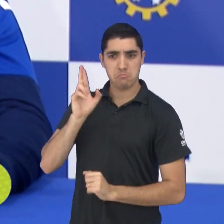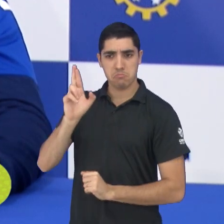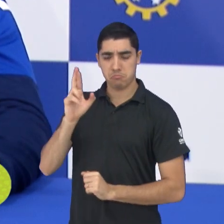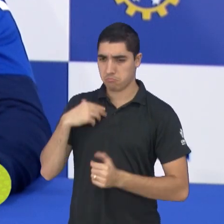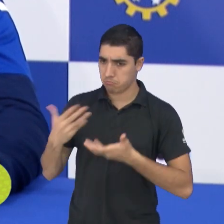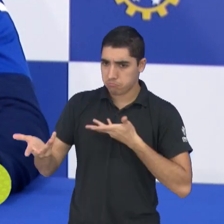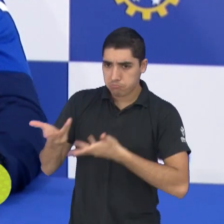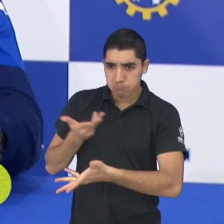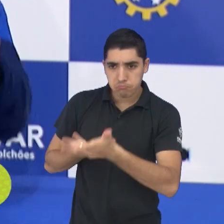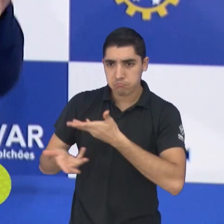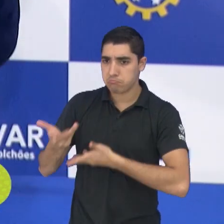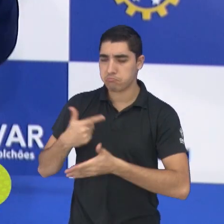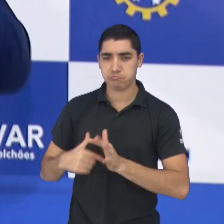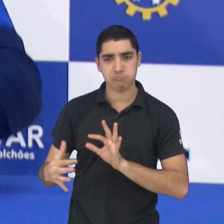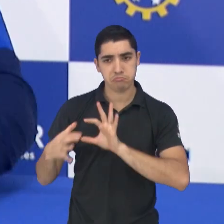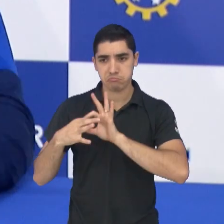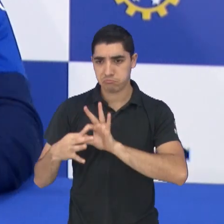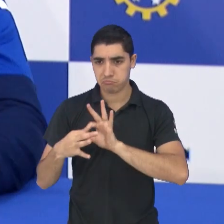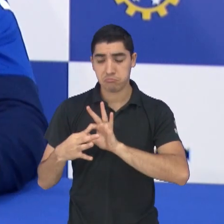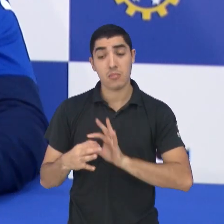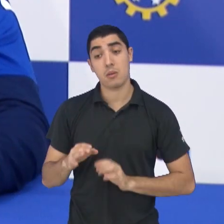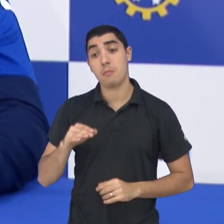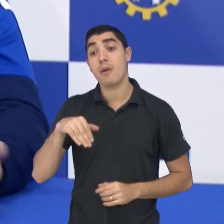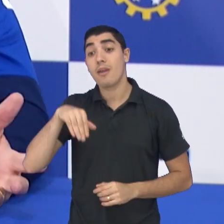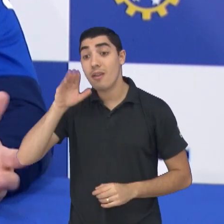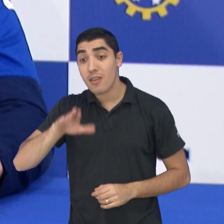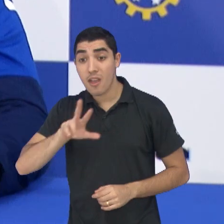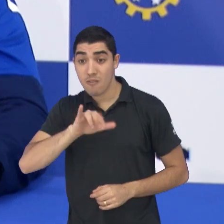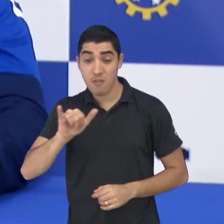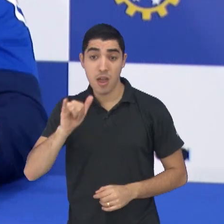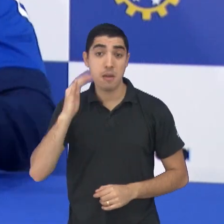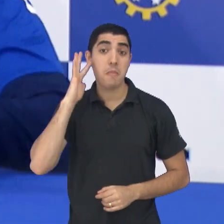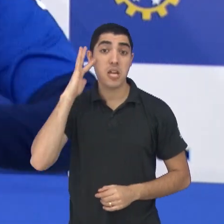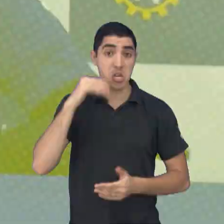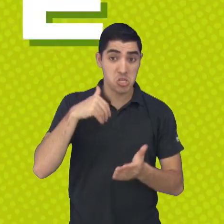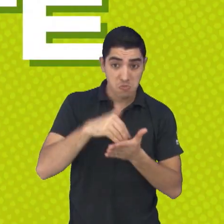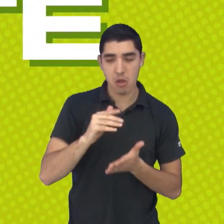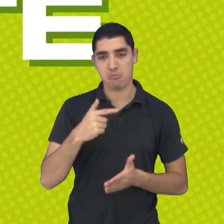Cara, quem vai decidir se algo vai ser mudado não sou eu.